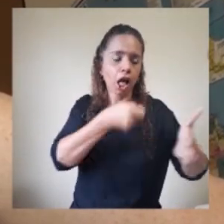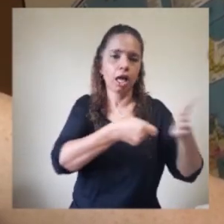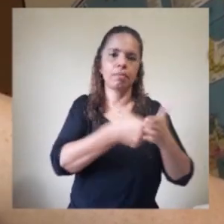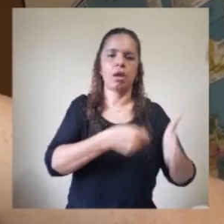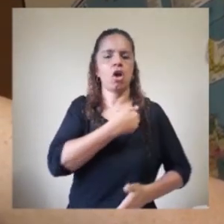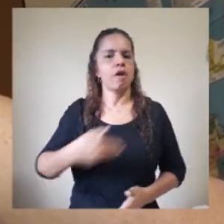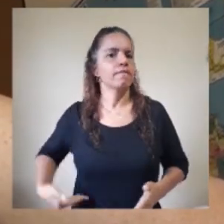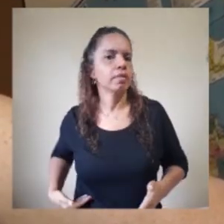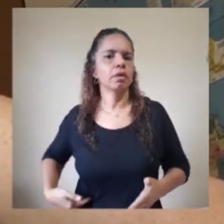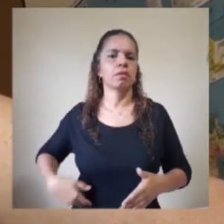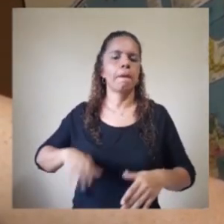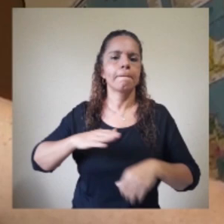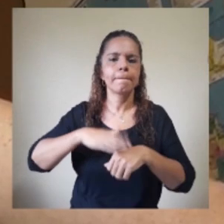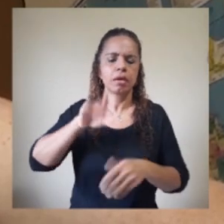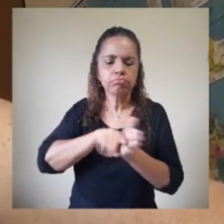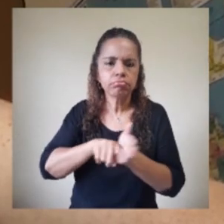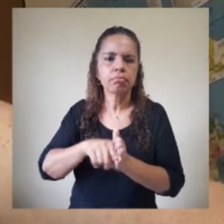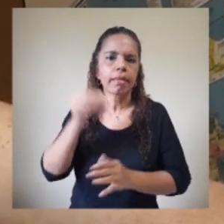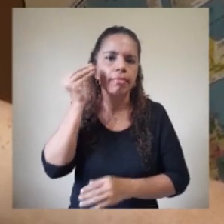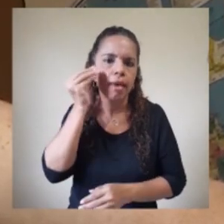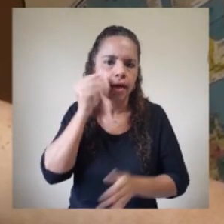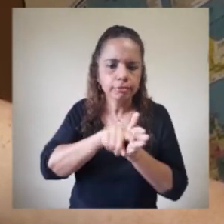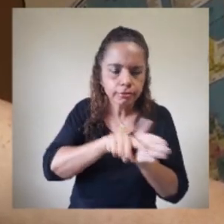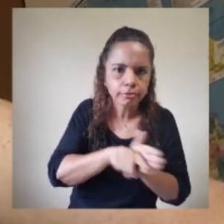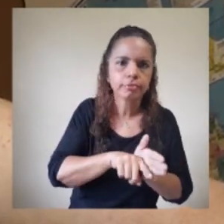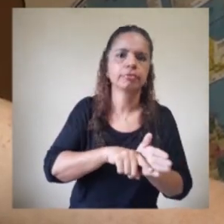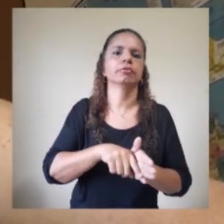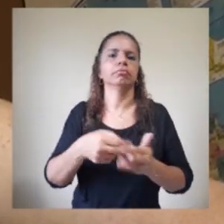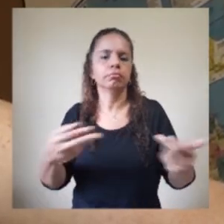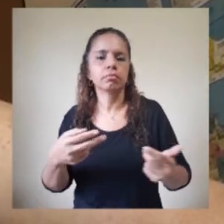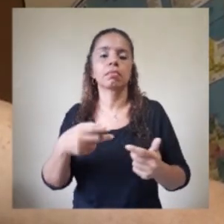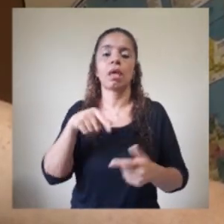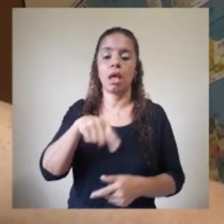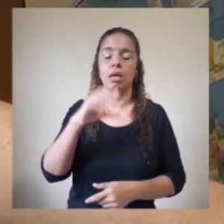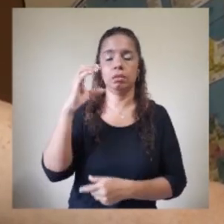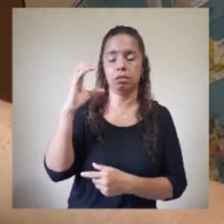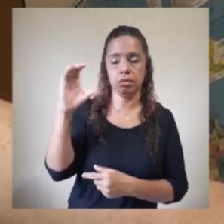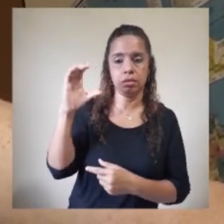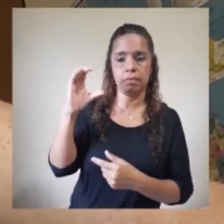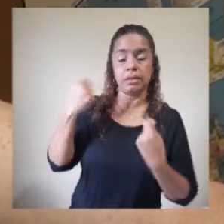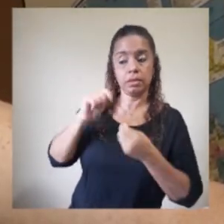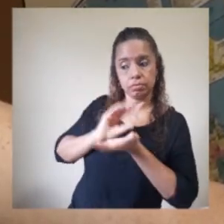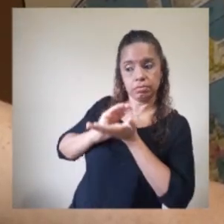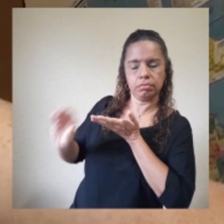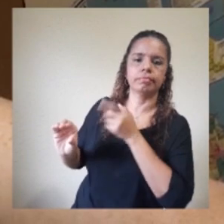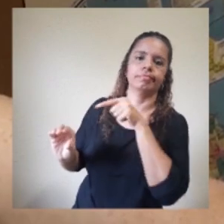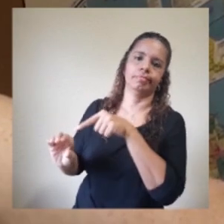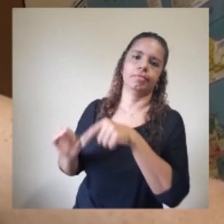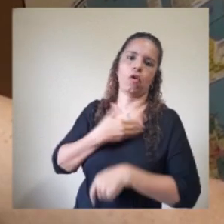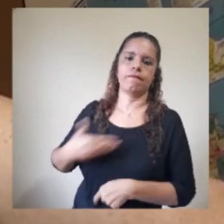testes e mais leitos. Que a ciência brasileira tenha um orçamento adequado e direto.